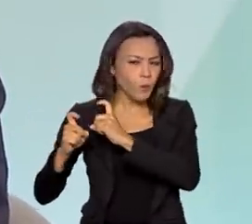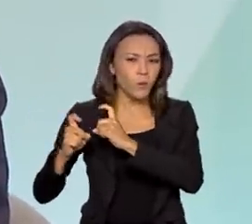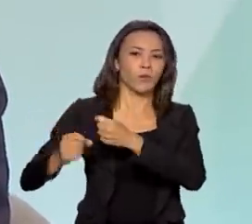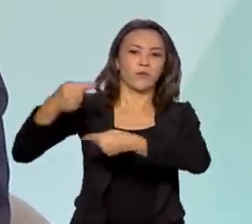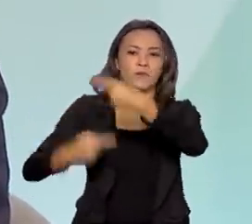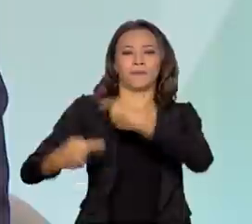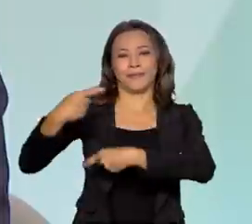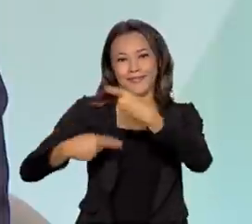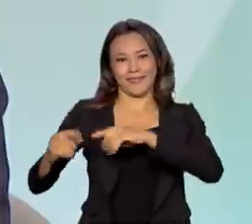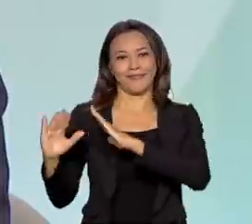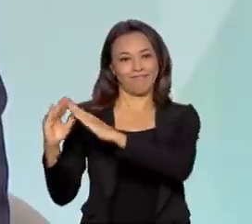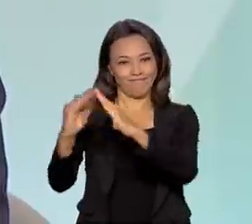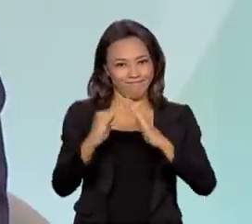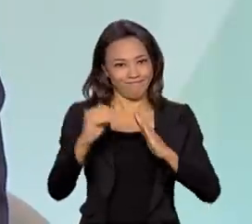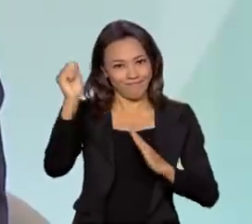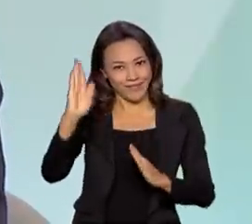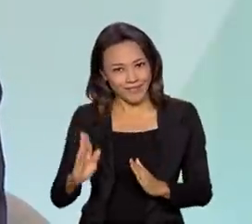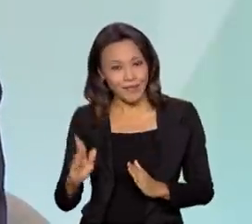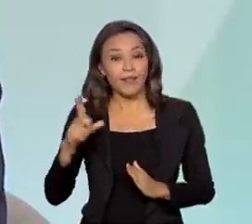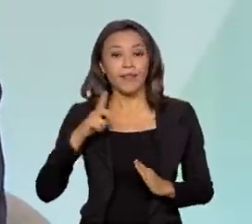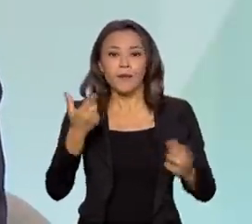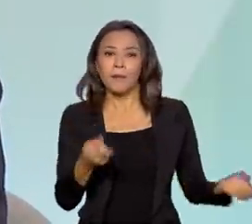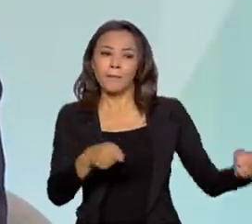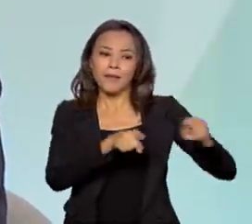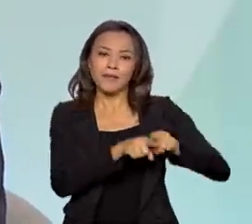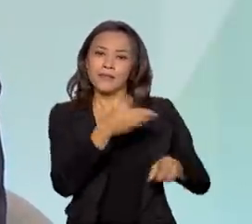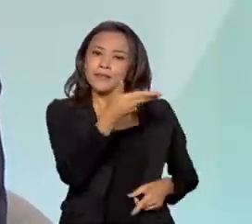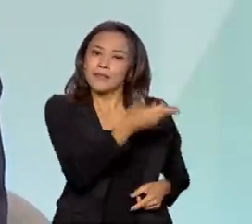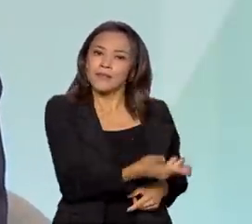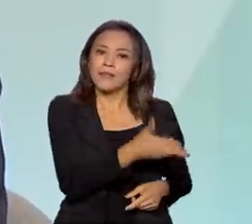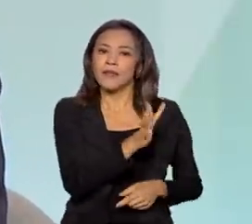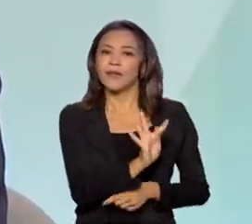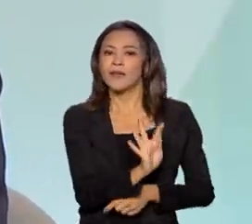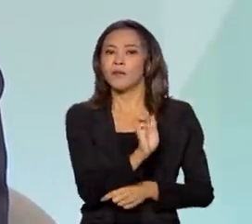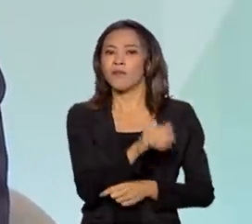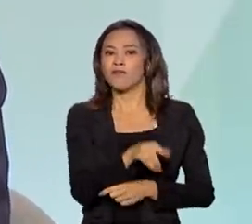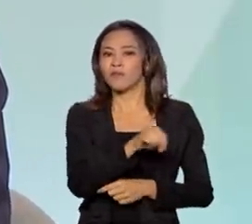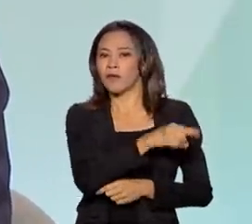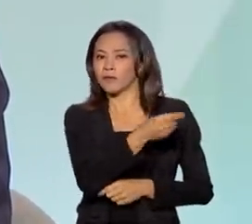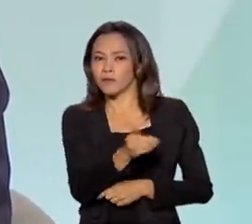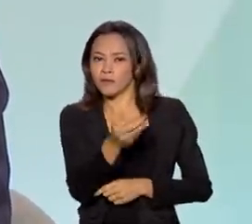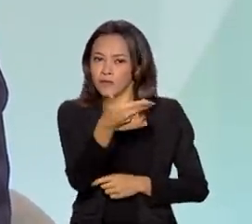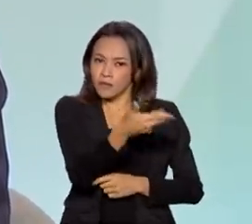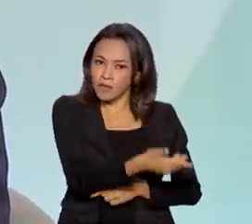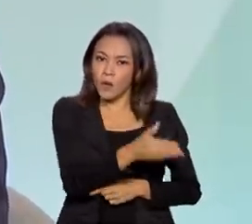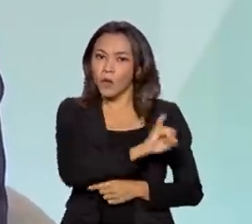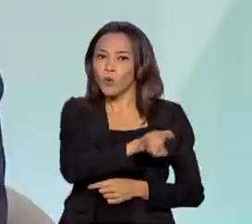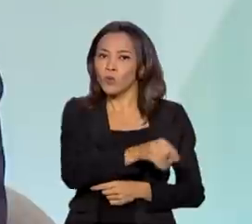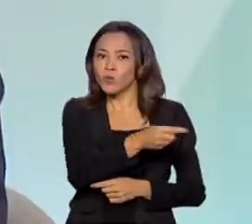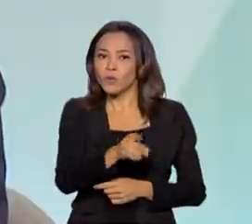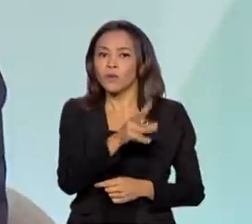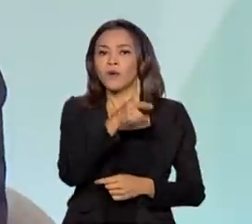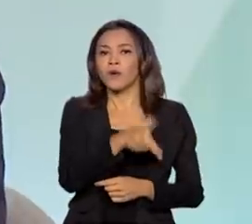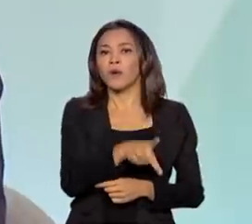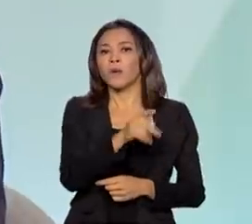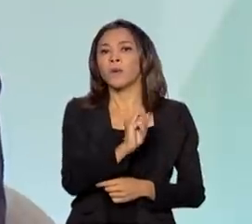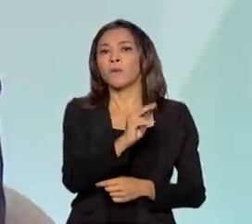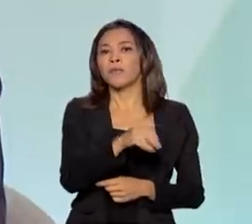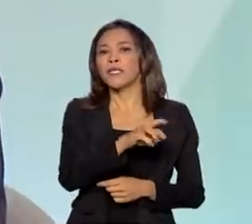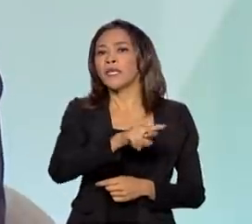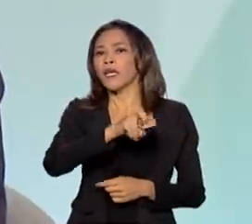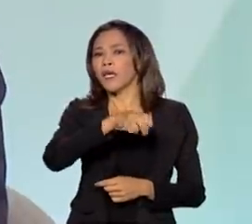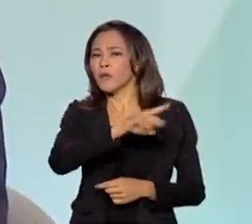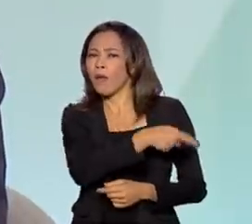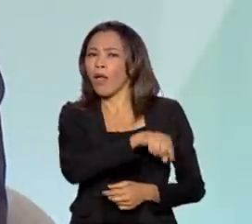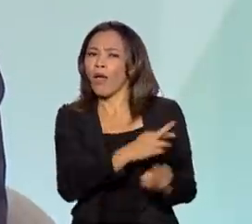habitacional. Ela tem como parceira histórica a Fundação João Pinheiro. A Fundação João Pinheiro elabora os